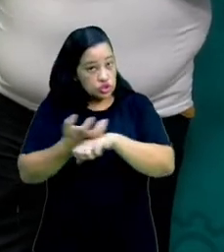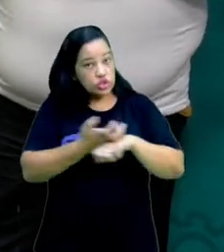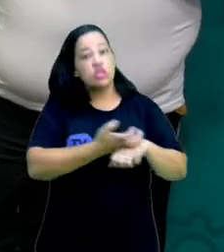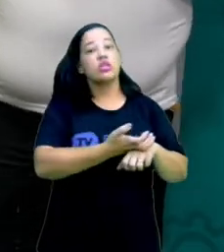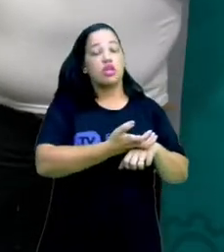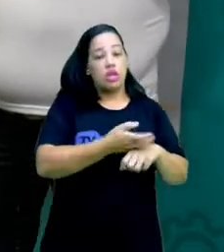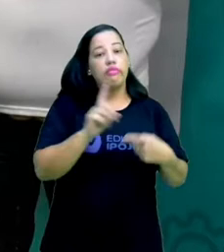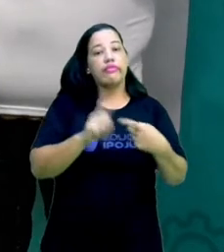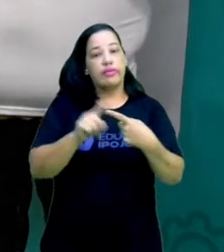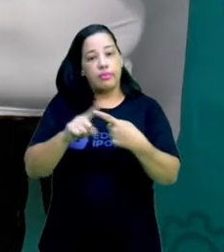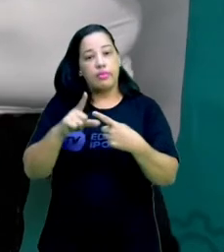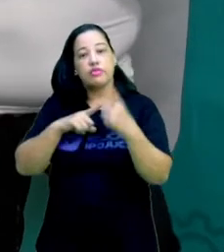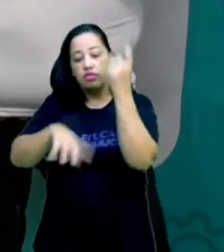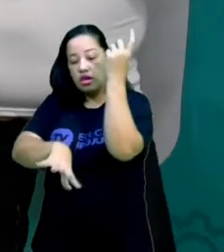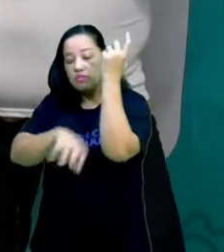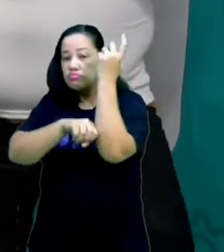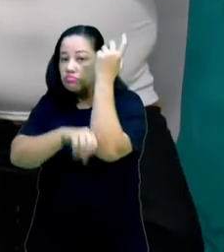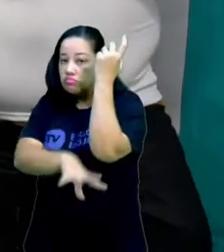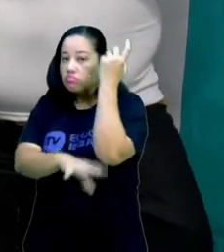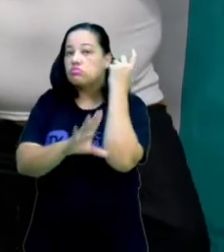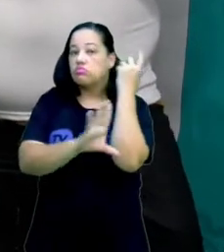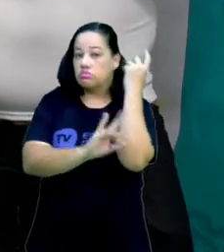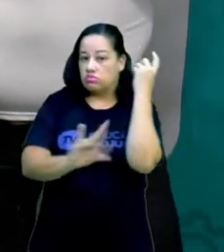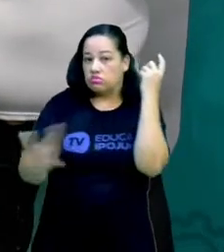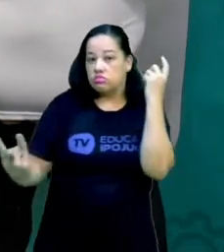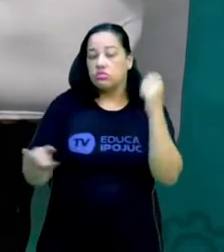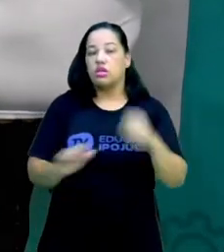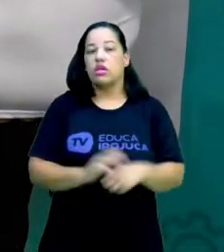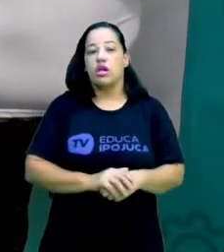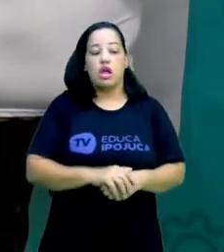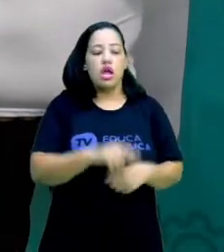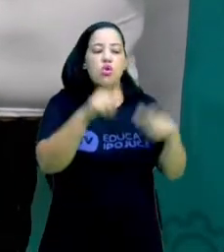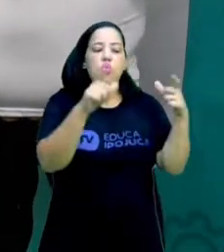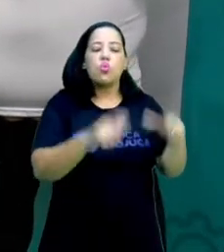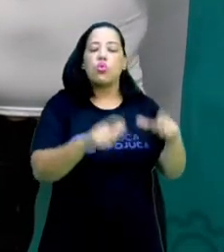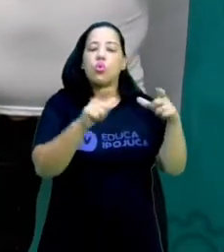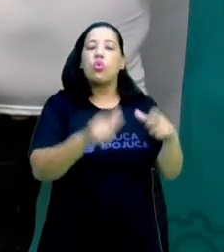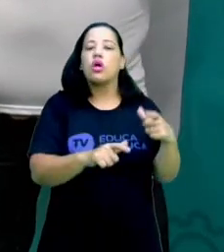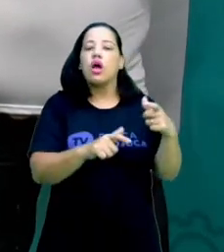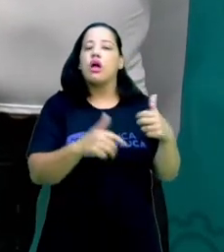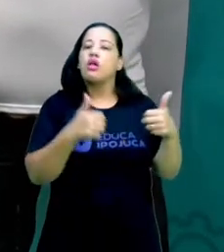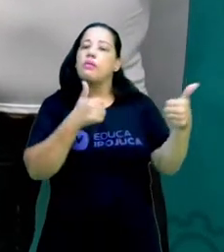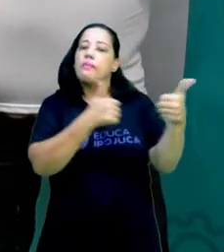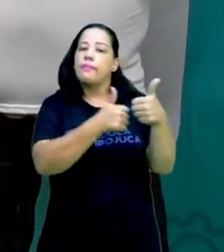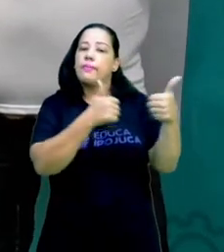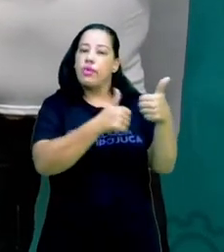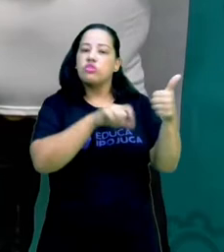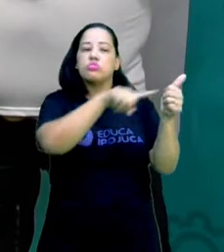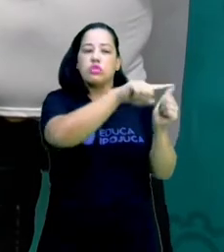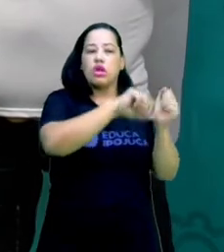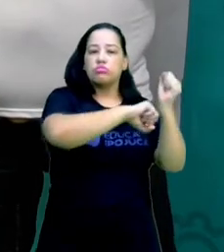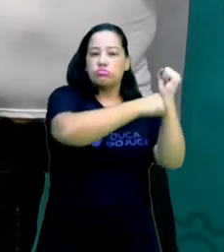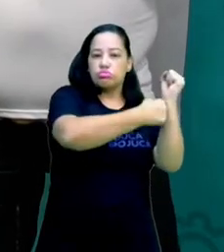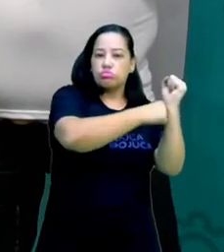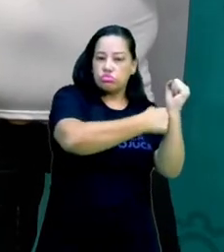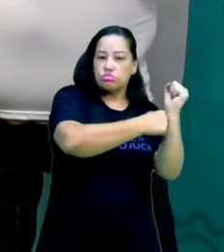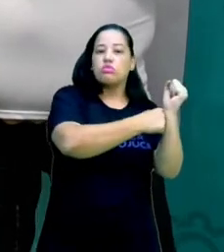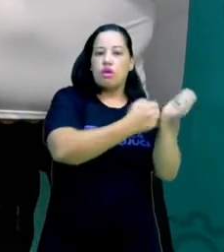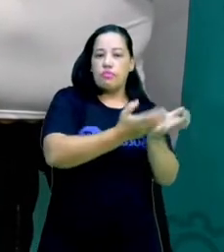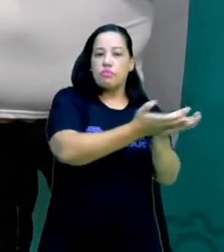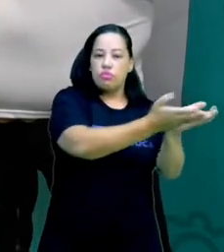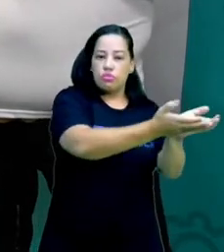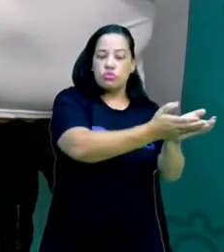e o manguezal, certo? Então, ela fica localizada ali próximo ao porto de Suape e ela tem uma